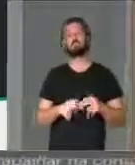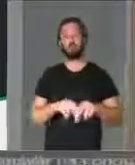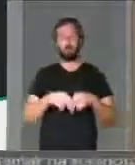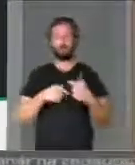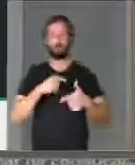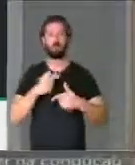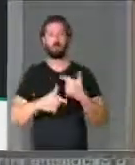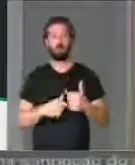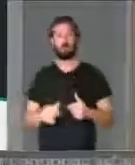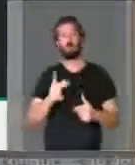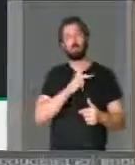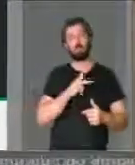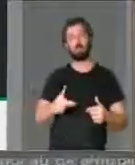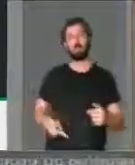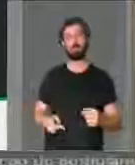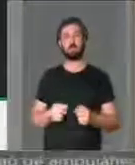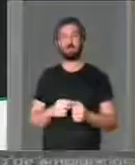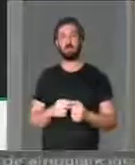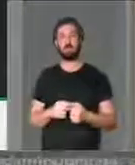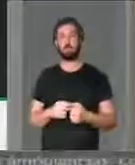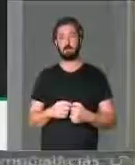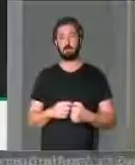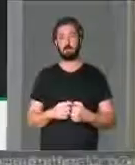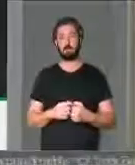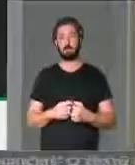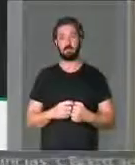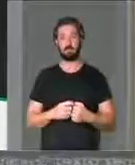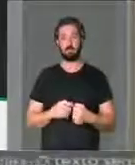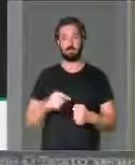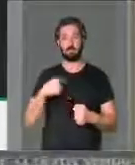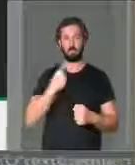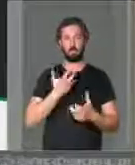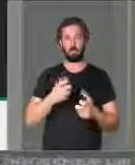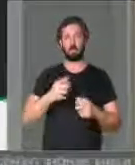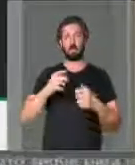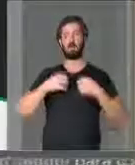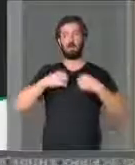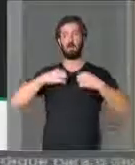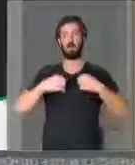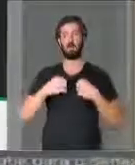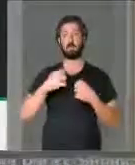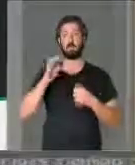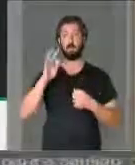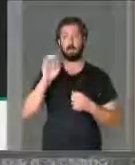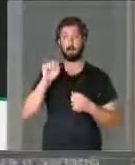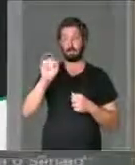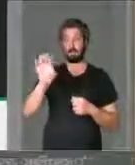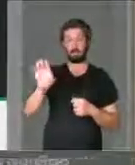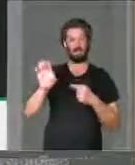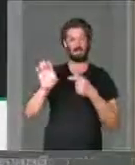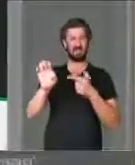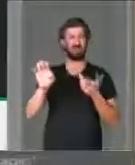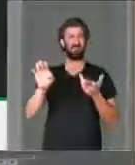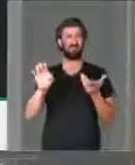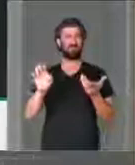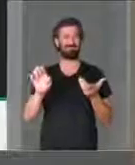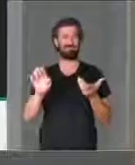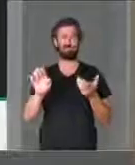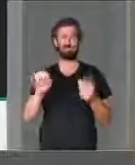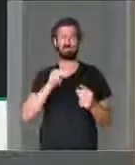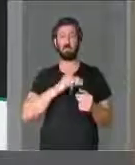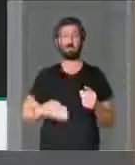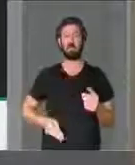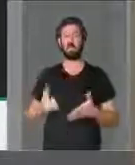exercício da presidência. Não esperamos muita coisa de um Tribunal Superior Eleitoral, onde parece que há